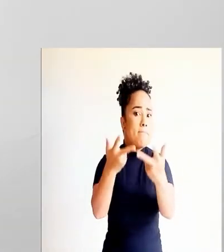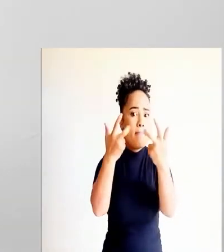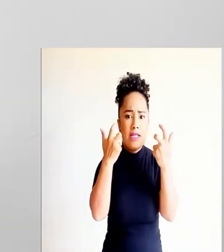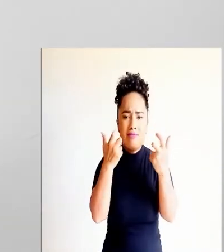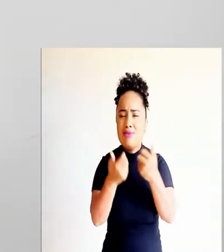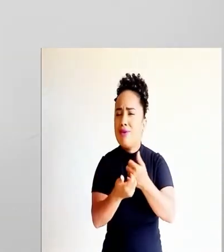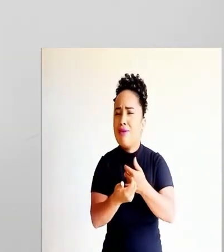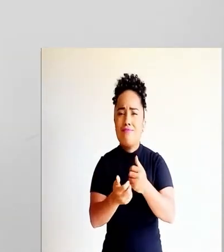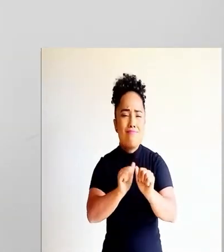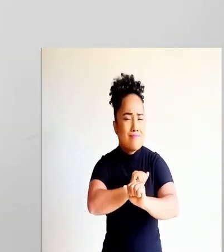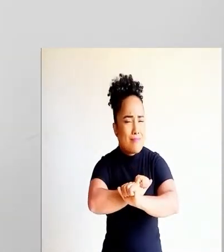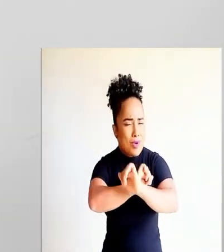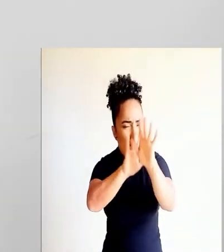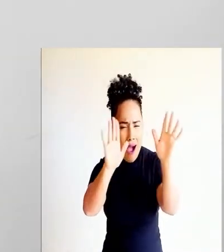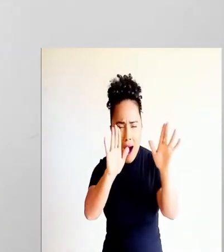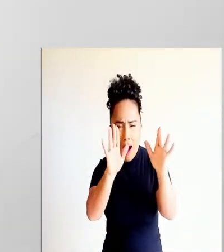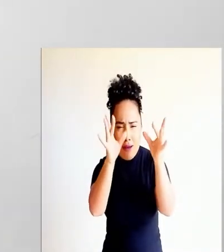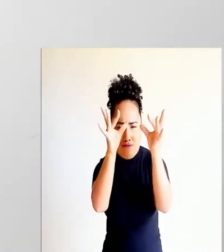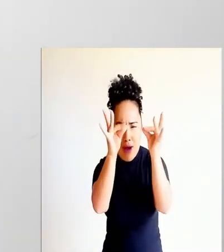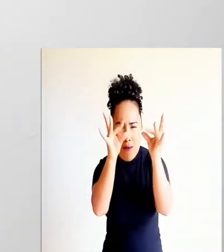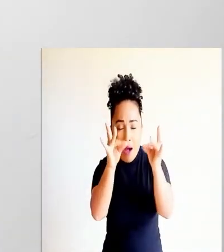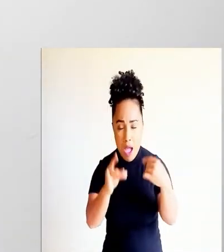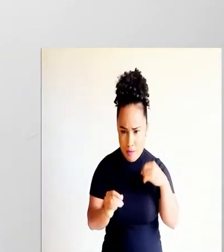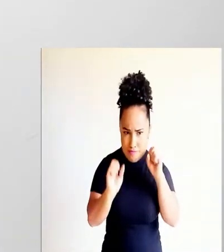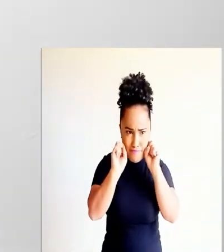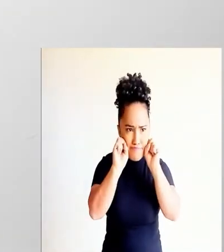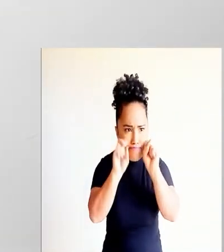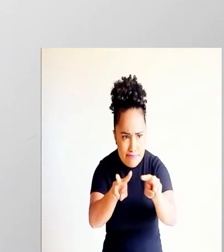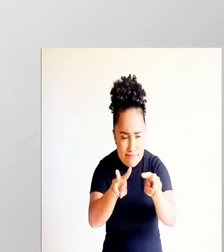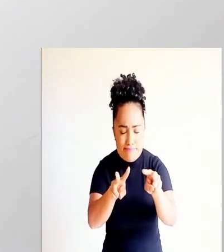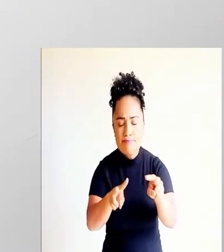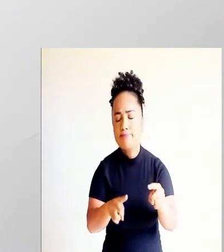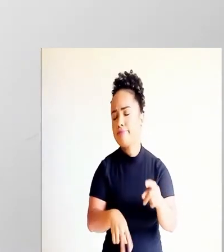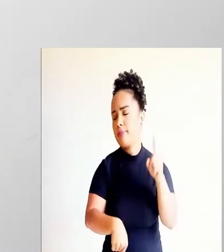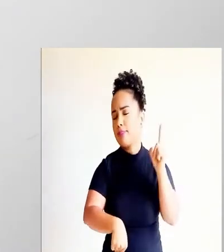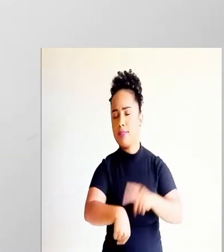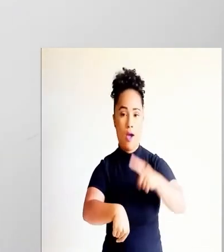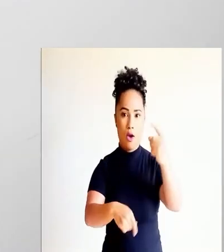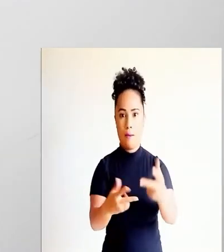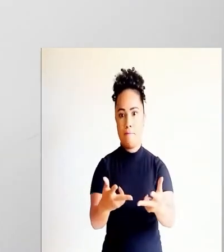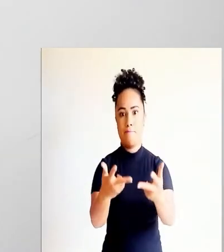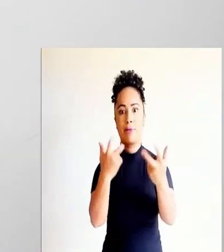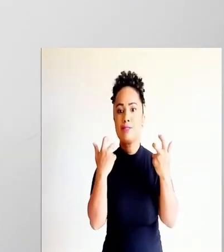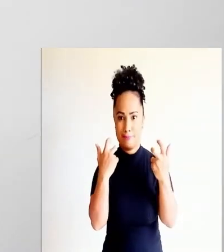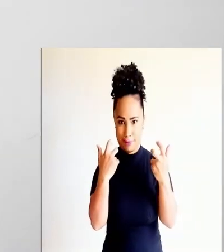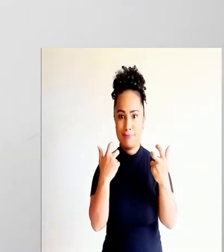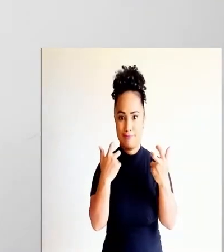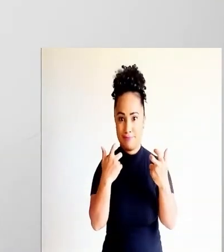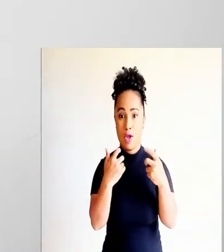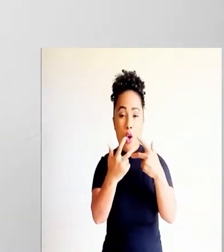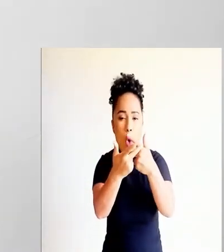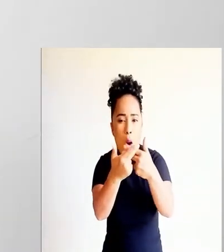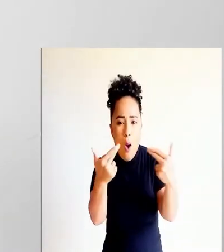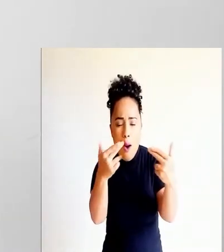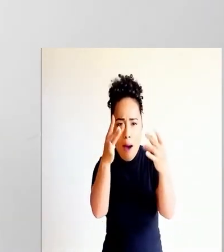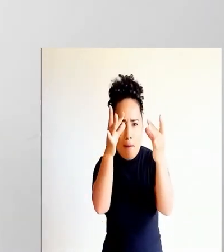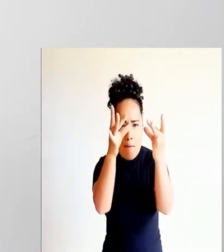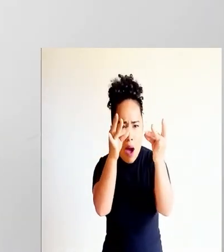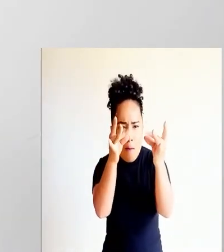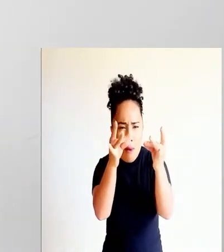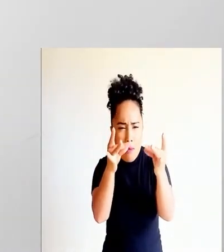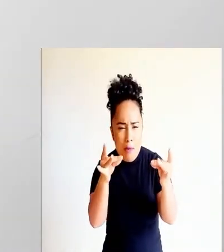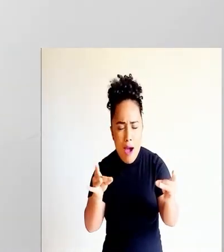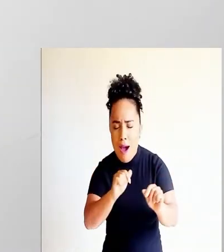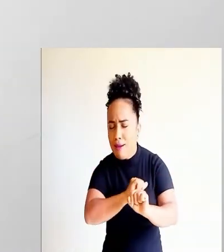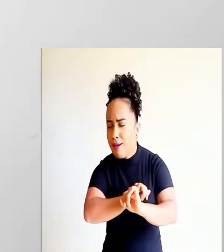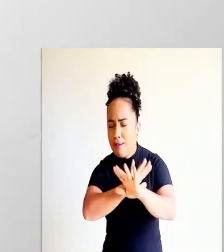Encontrar aqueles elementos que estão claros no texto. Bati o olho e vi. Bateu o olho e vi. Aqueles